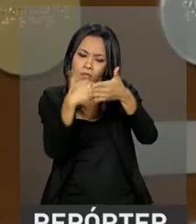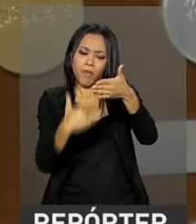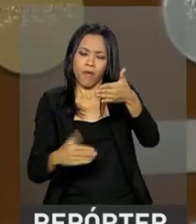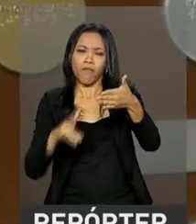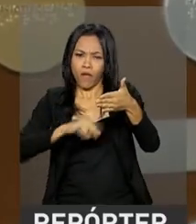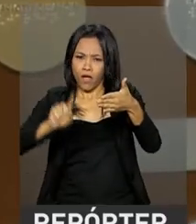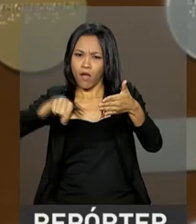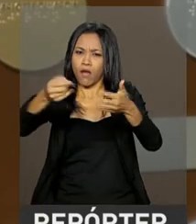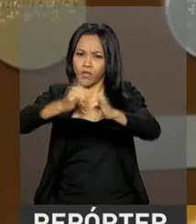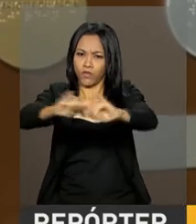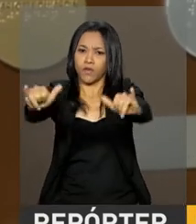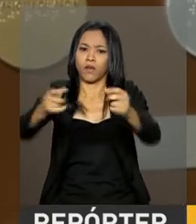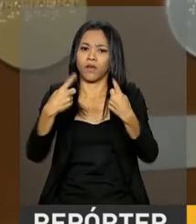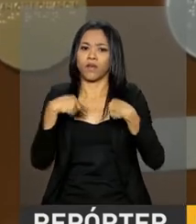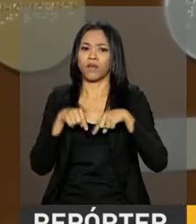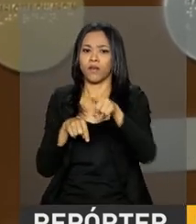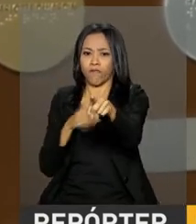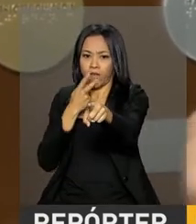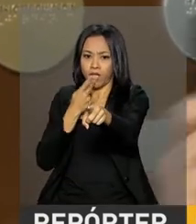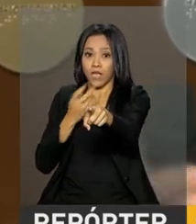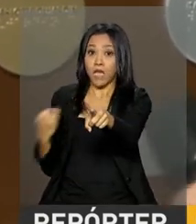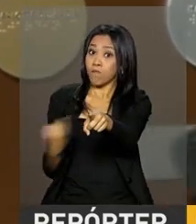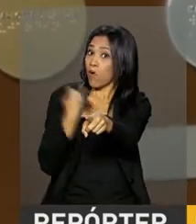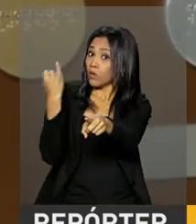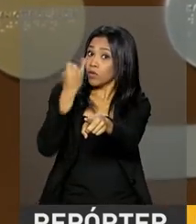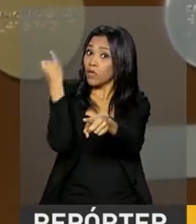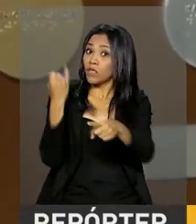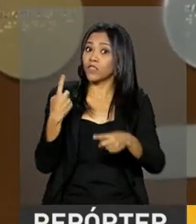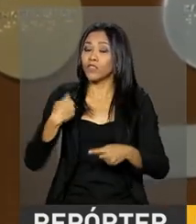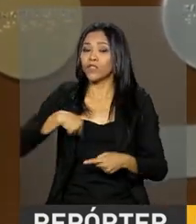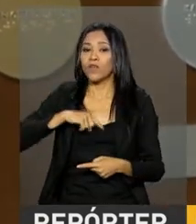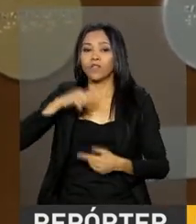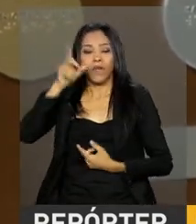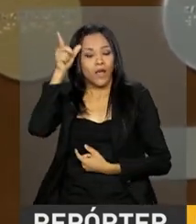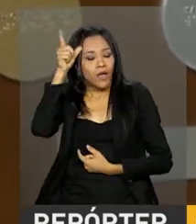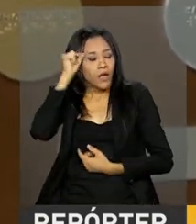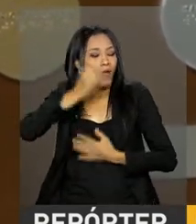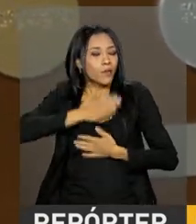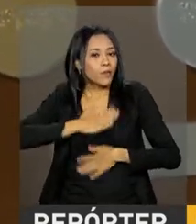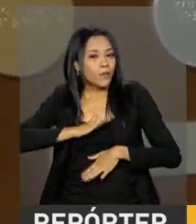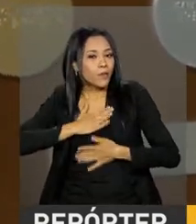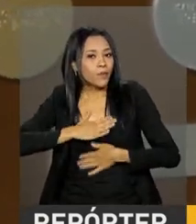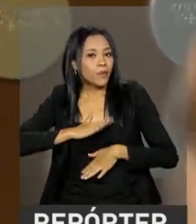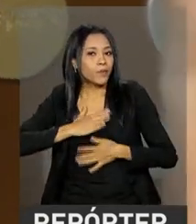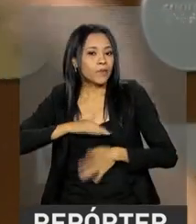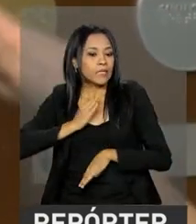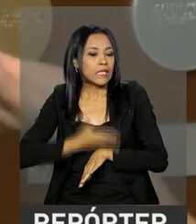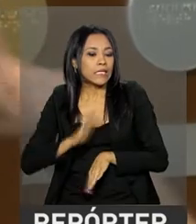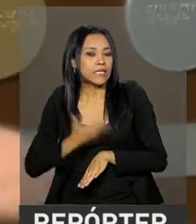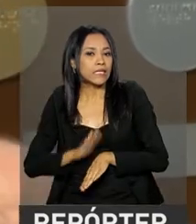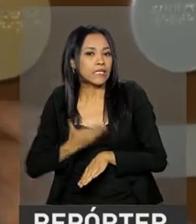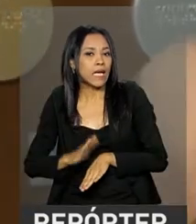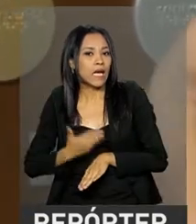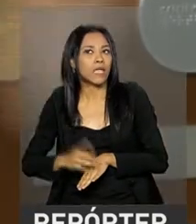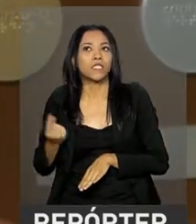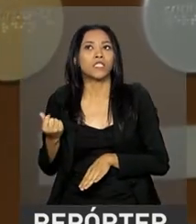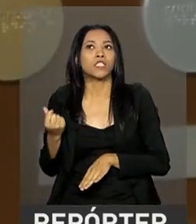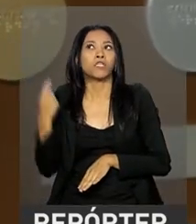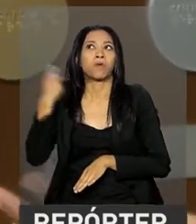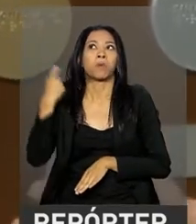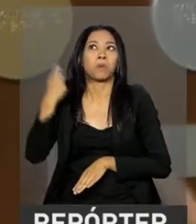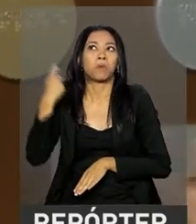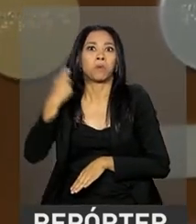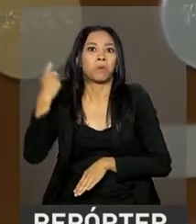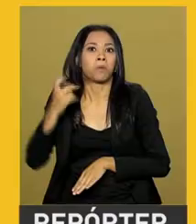É muito importante para a gente porque a gente treina muito mais tranquilo do que a gente vai treinar sem o dinheiro, sem